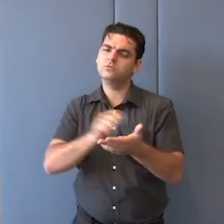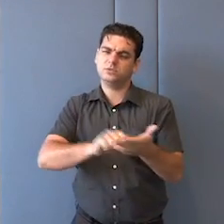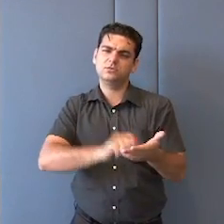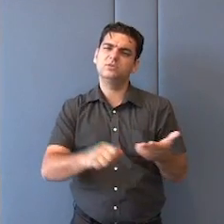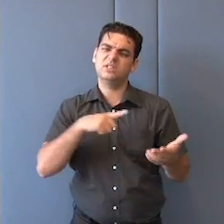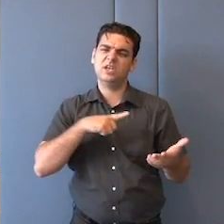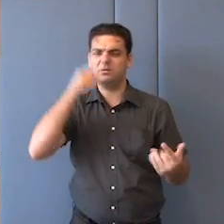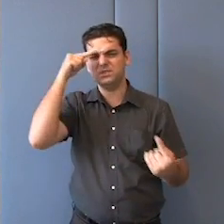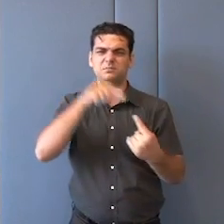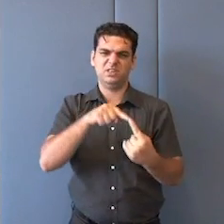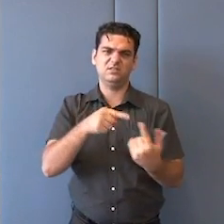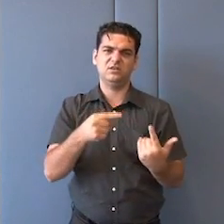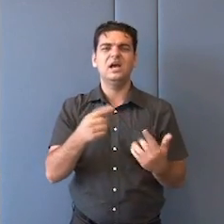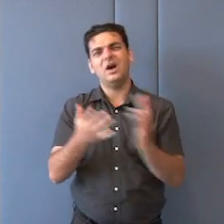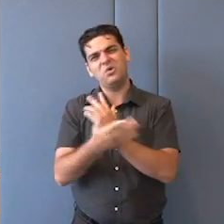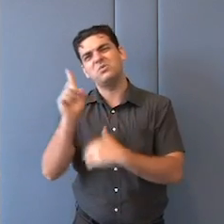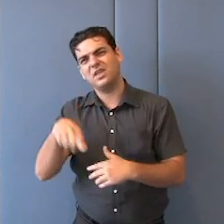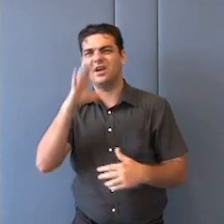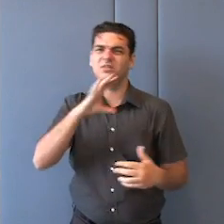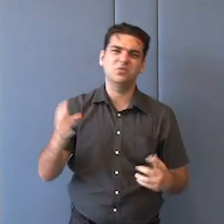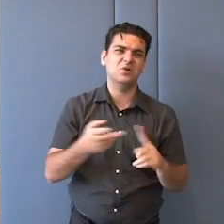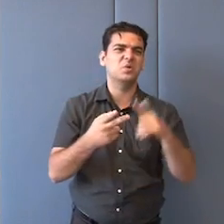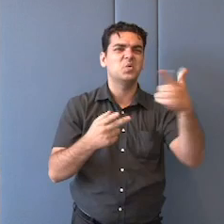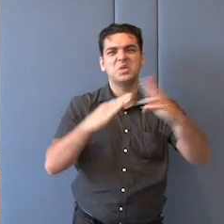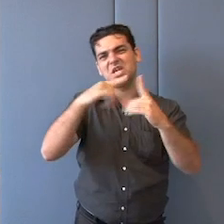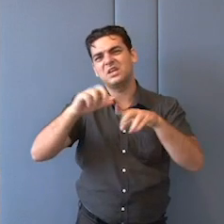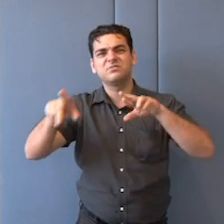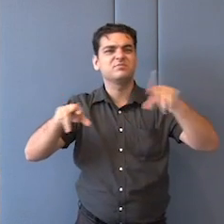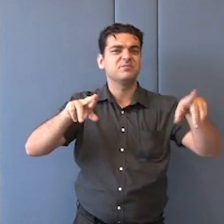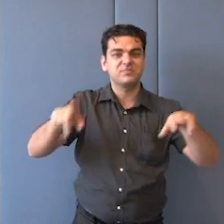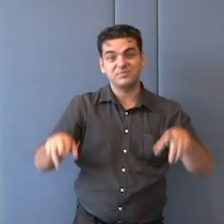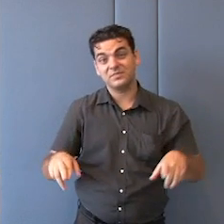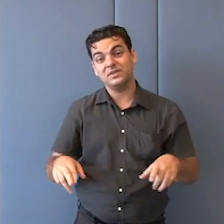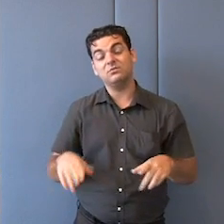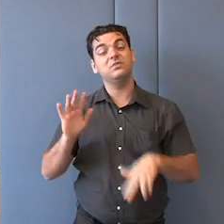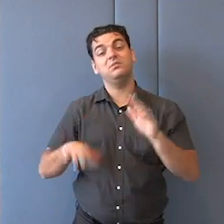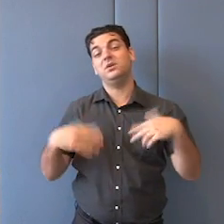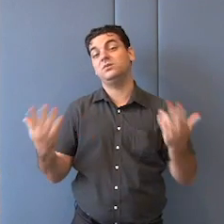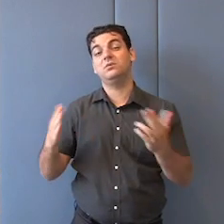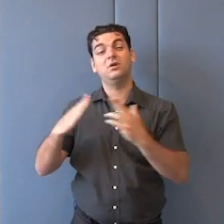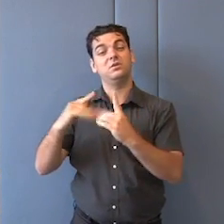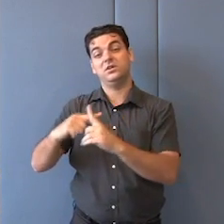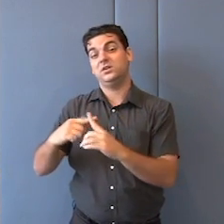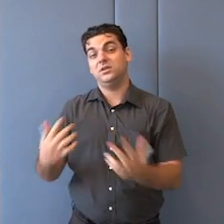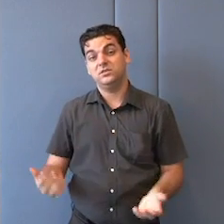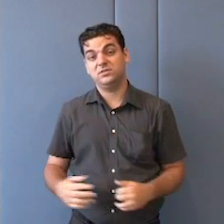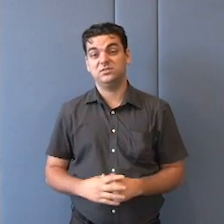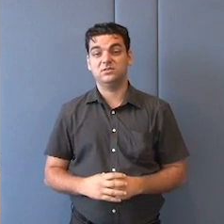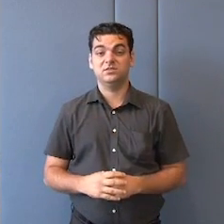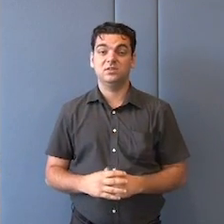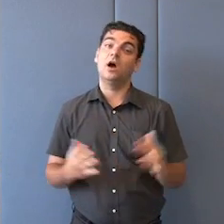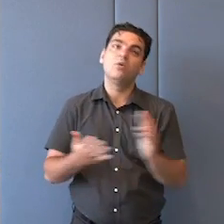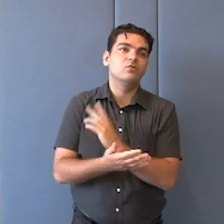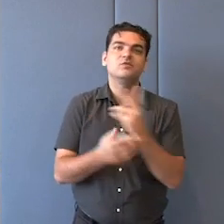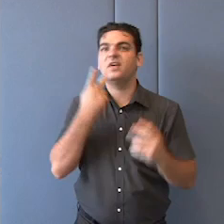não quero só falar de Igreja Católica, mas acho que é um exemplo interessante, setores da Igreja se colocam como antinacionais, como antifronteiras, como